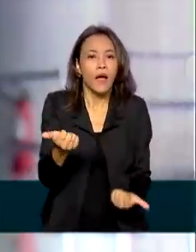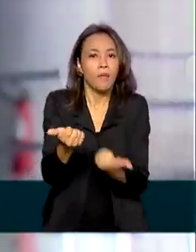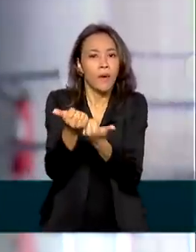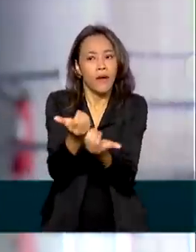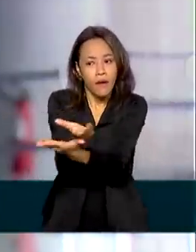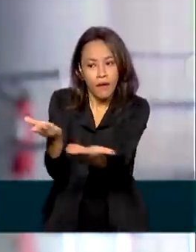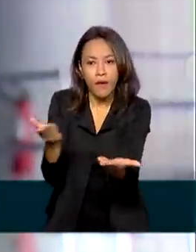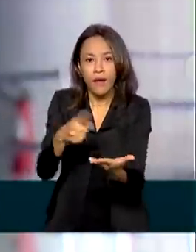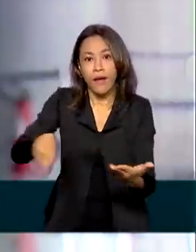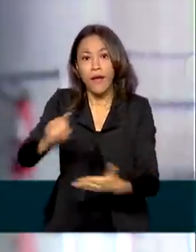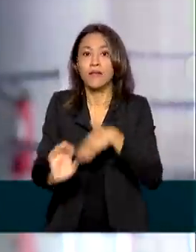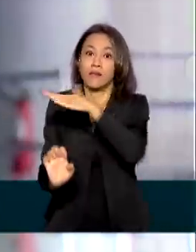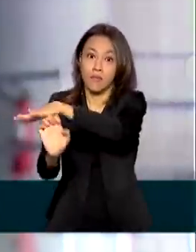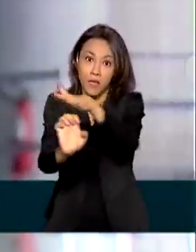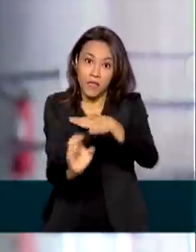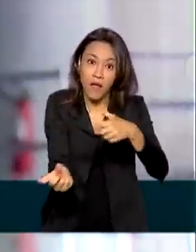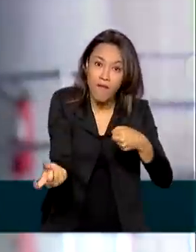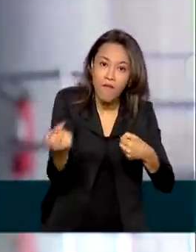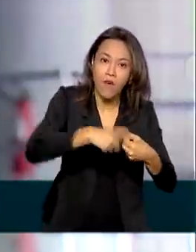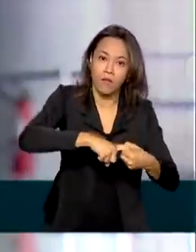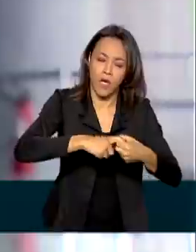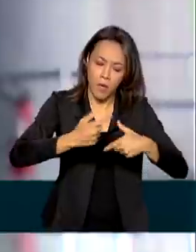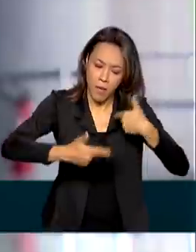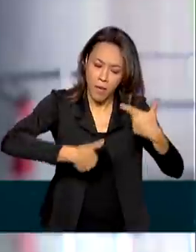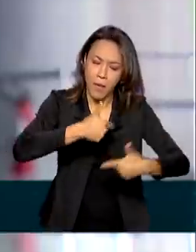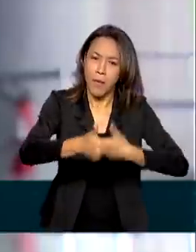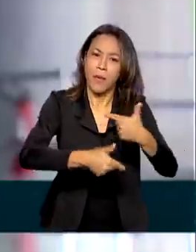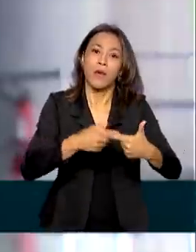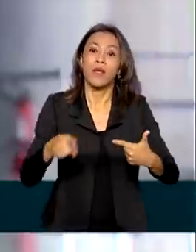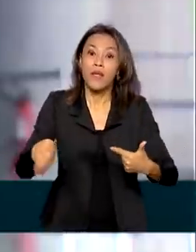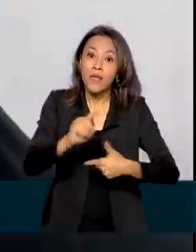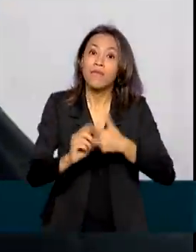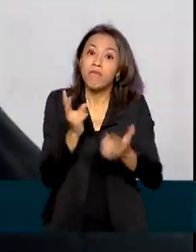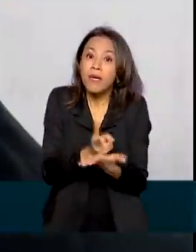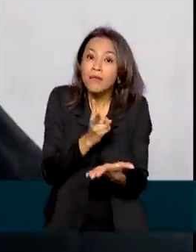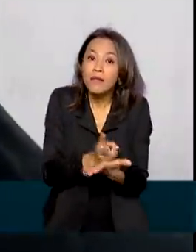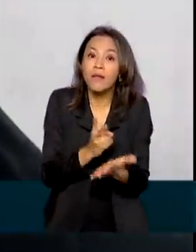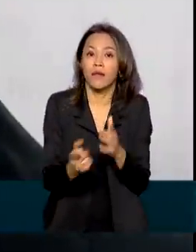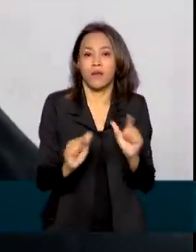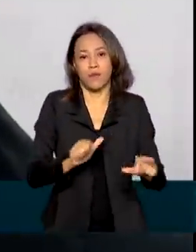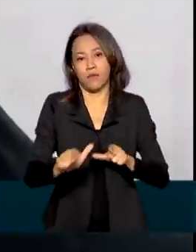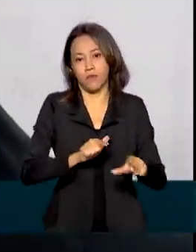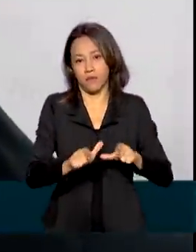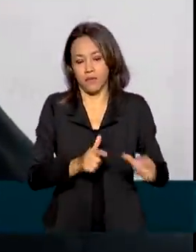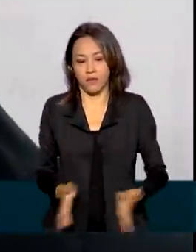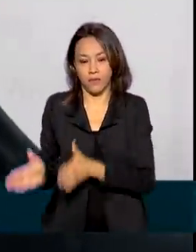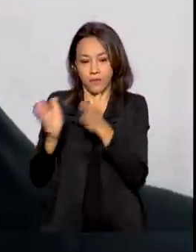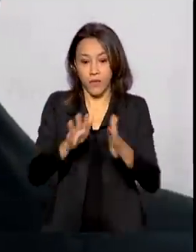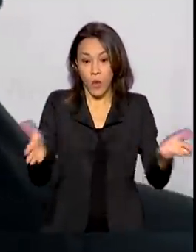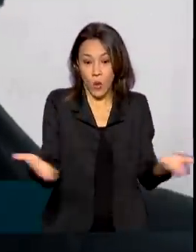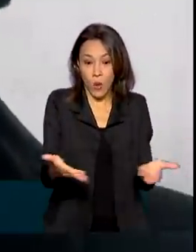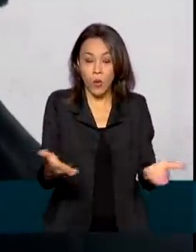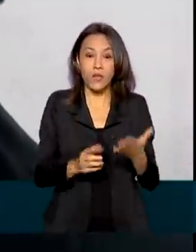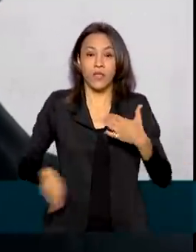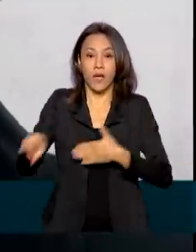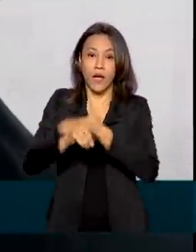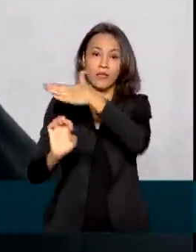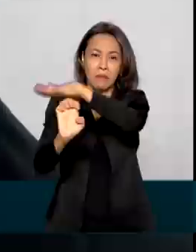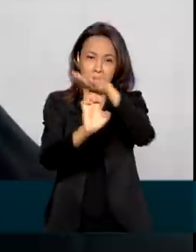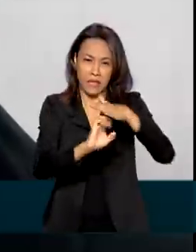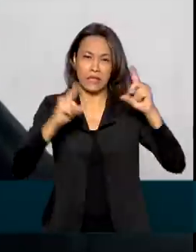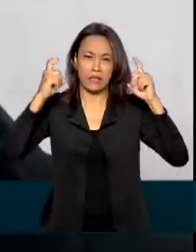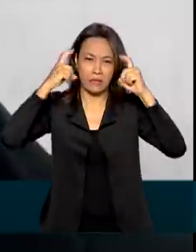de empresas, permitindo que empregos sejam preservados. Hoje as empresas que estão em dificuldades financeiras não estão mais